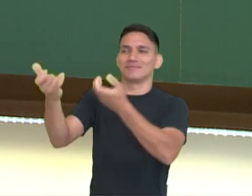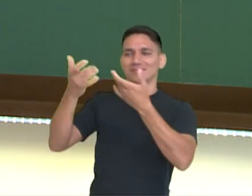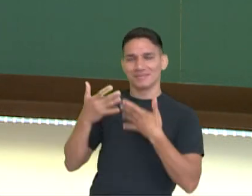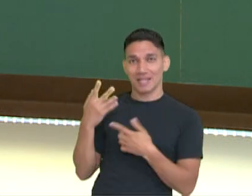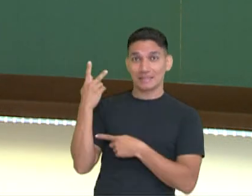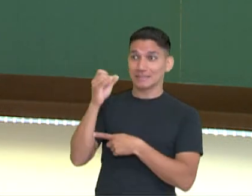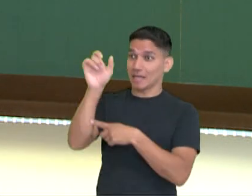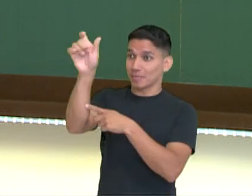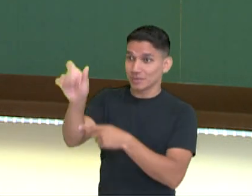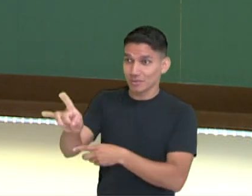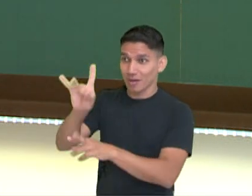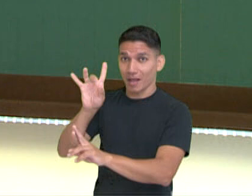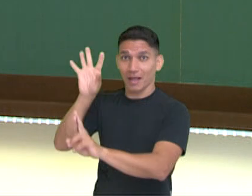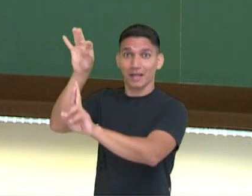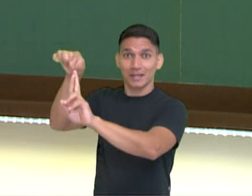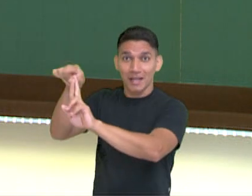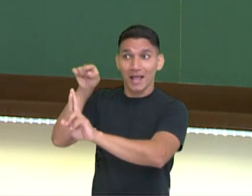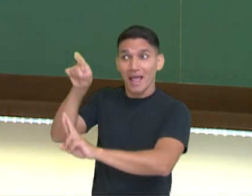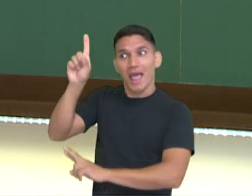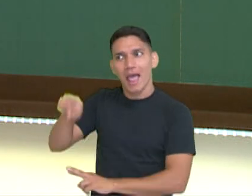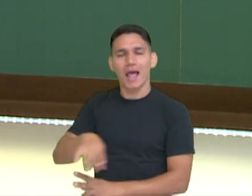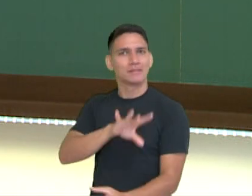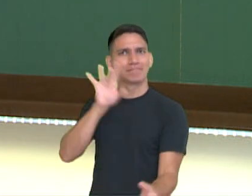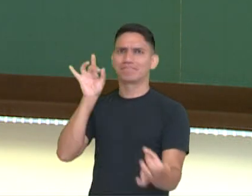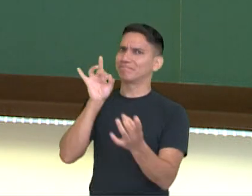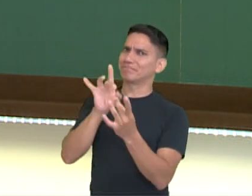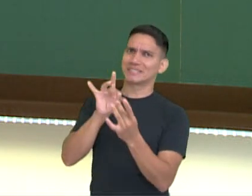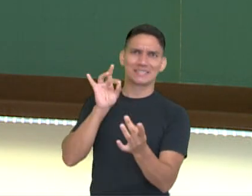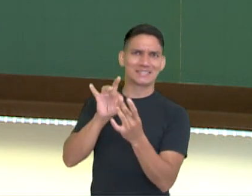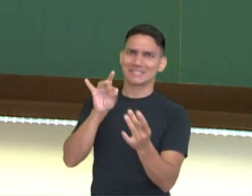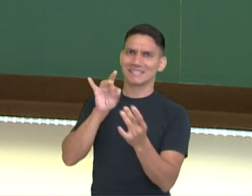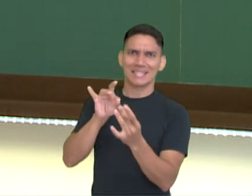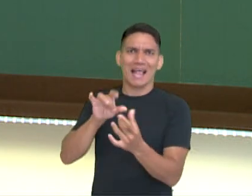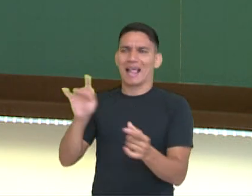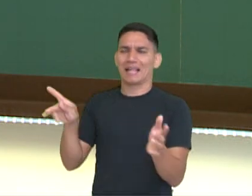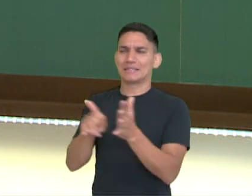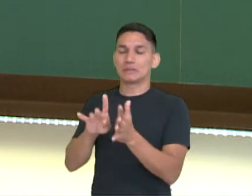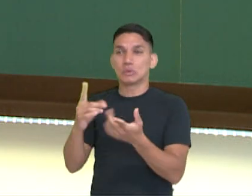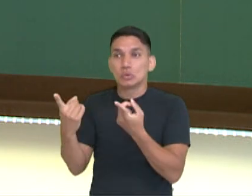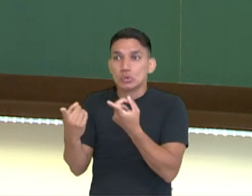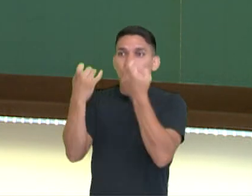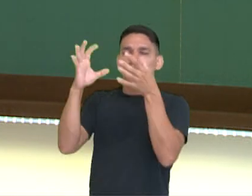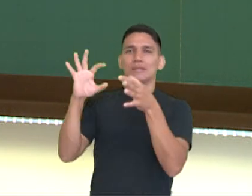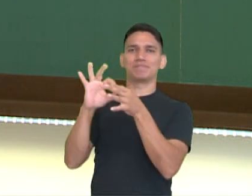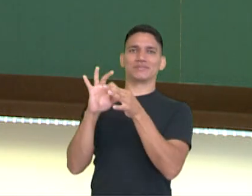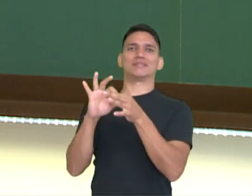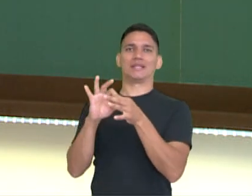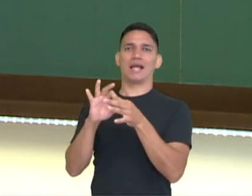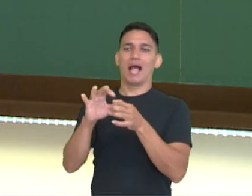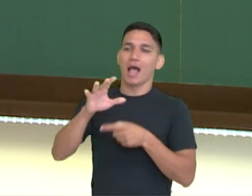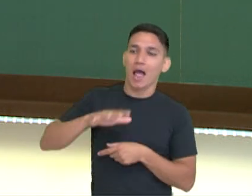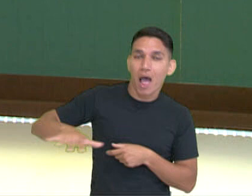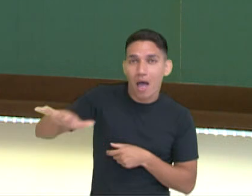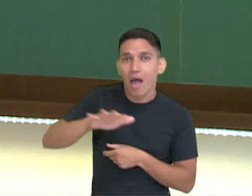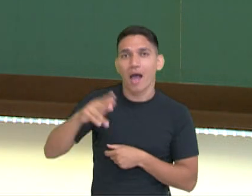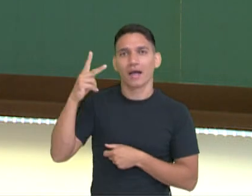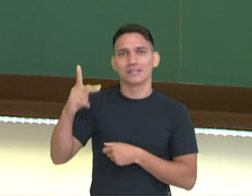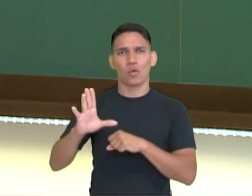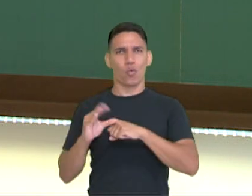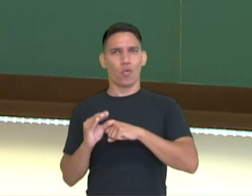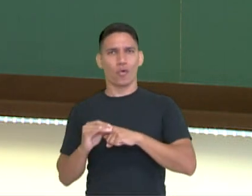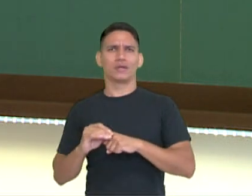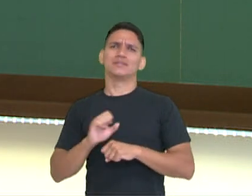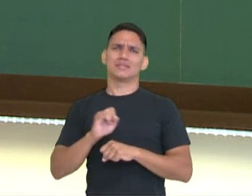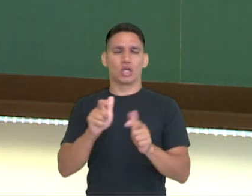é uma especialista nesse assunto, é um estudioso desse assunto que o jornal ou veículo de